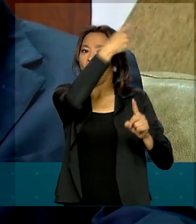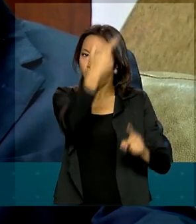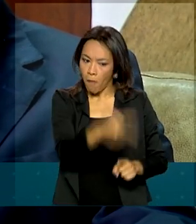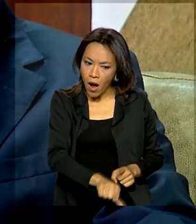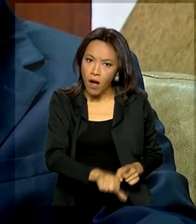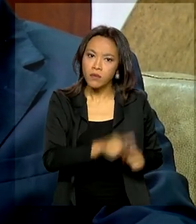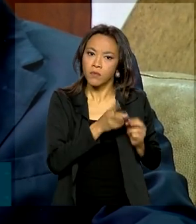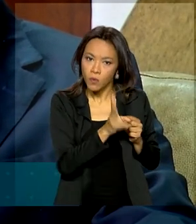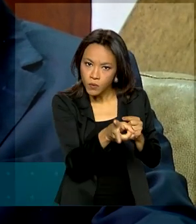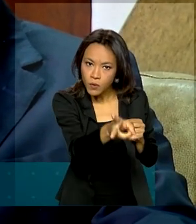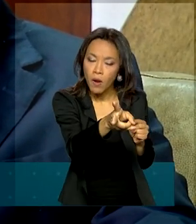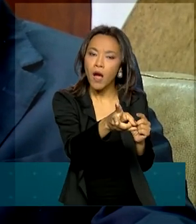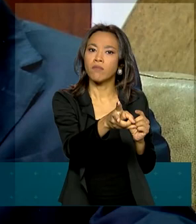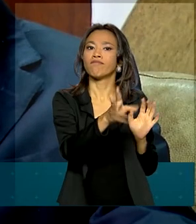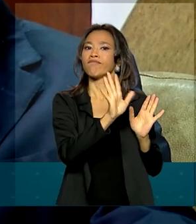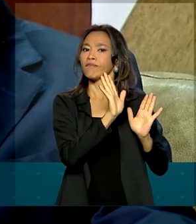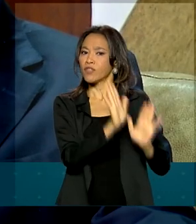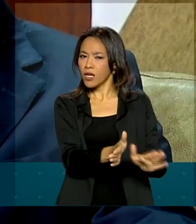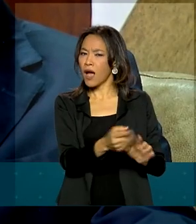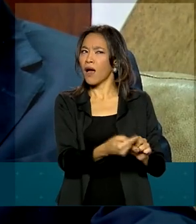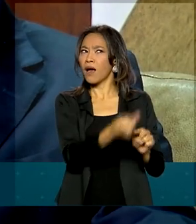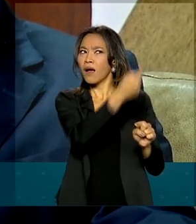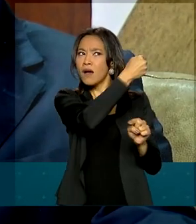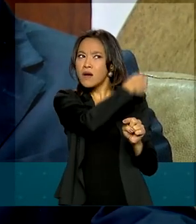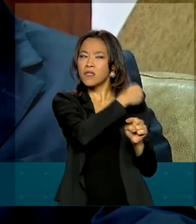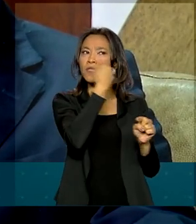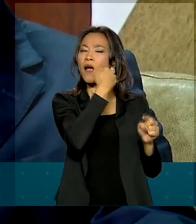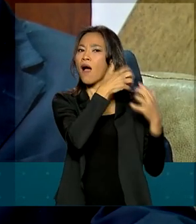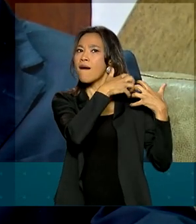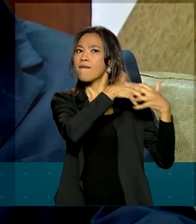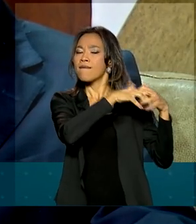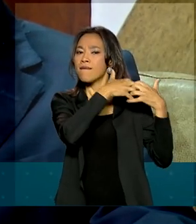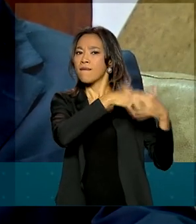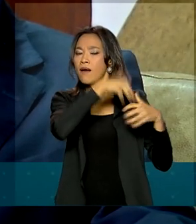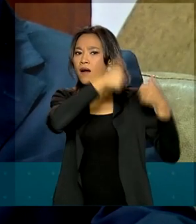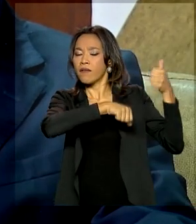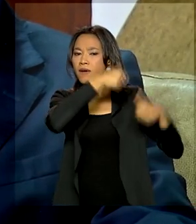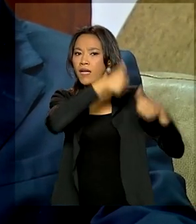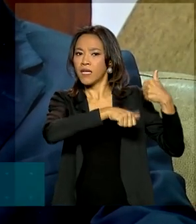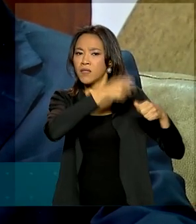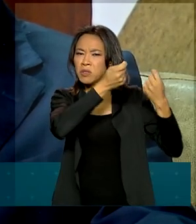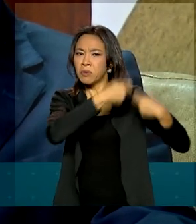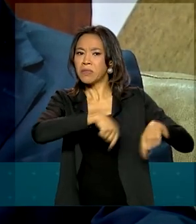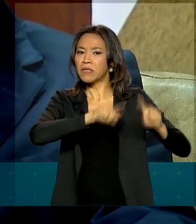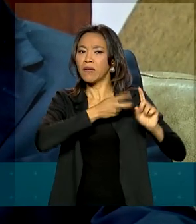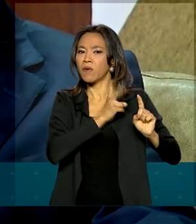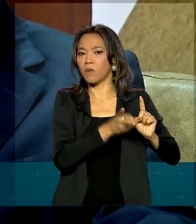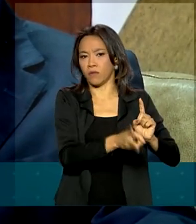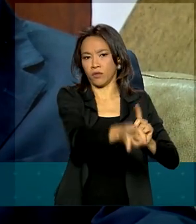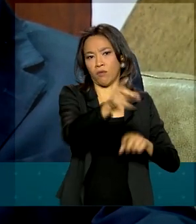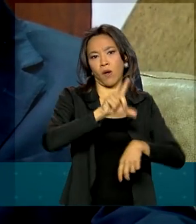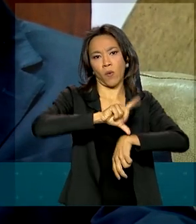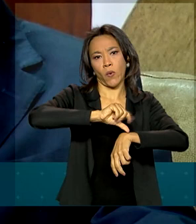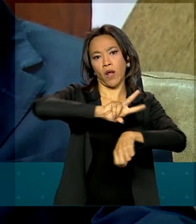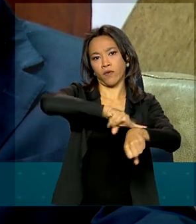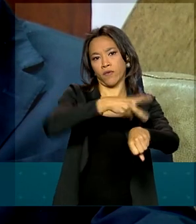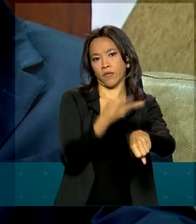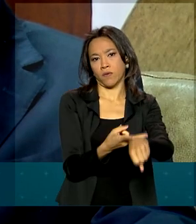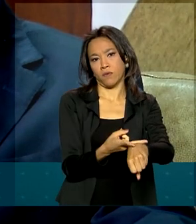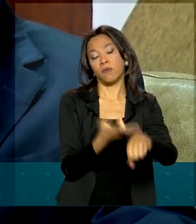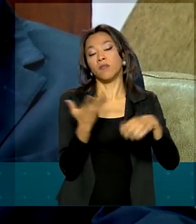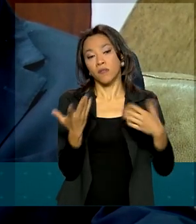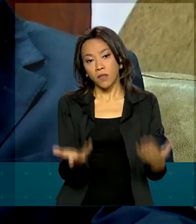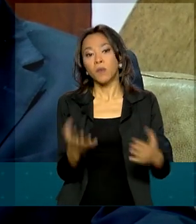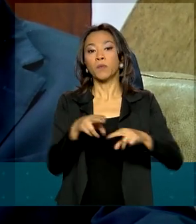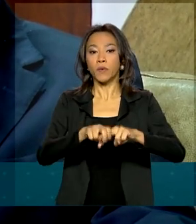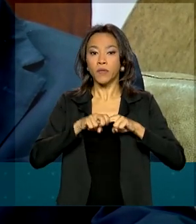Lá nós já realizamos uma análise e do ponto de vista energético não se fazia necessário. E foi tomada a decisão